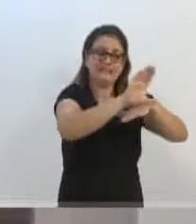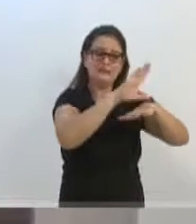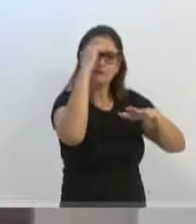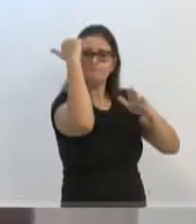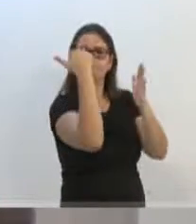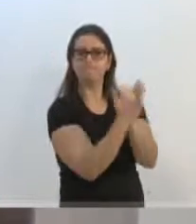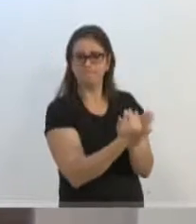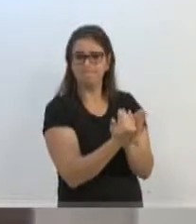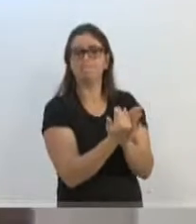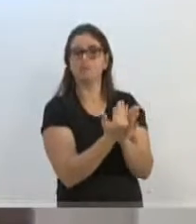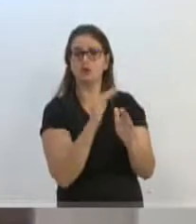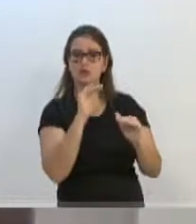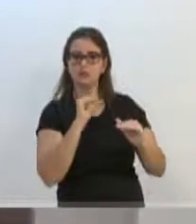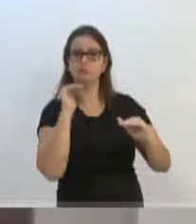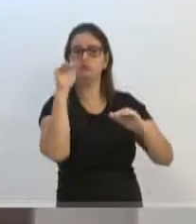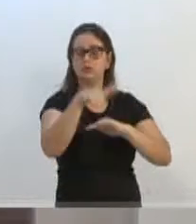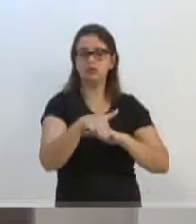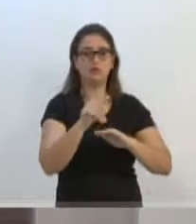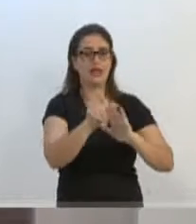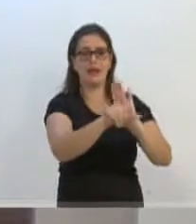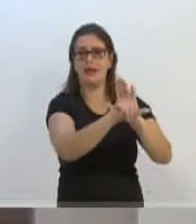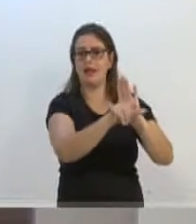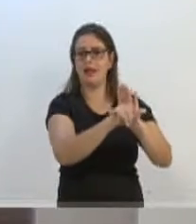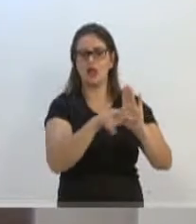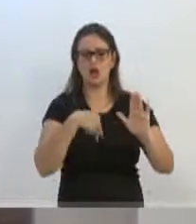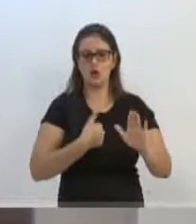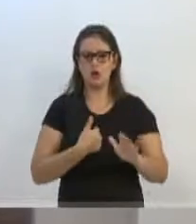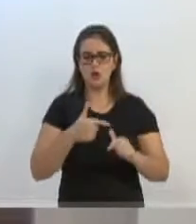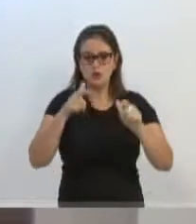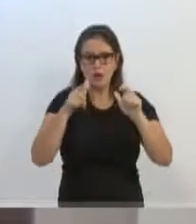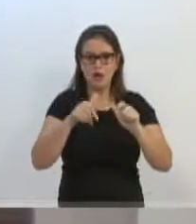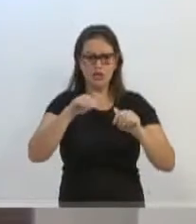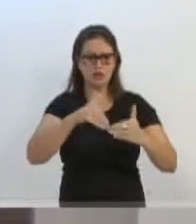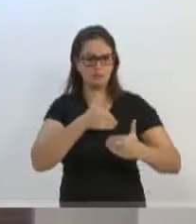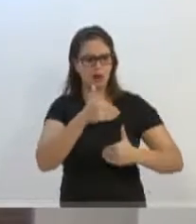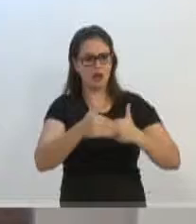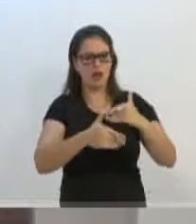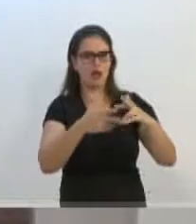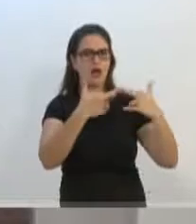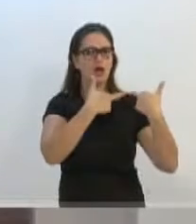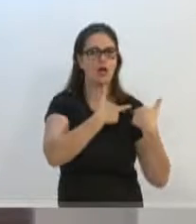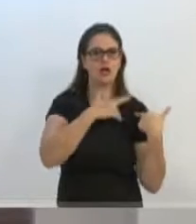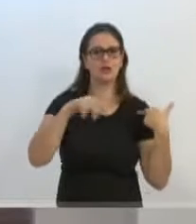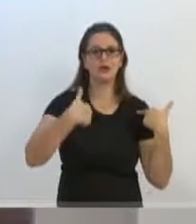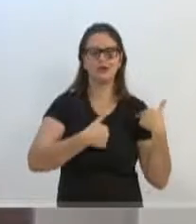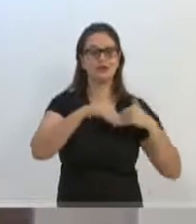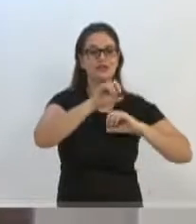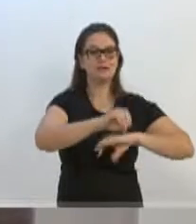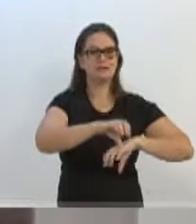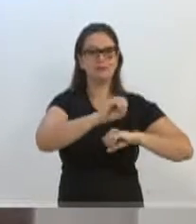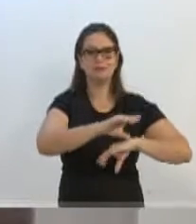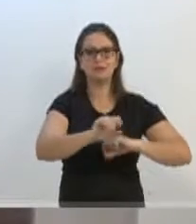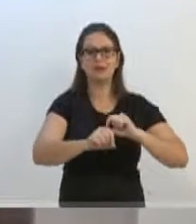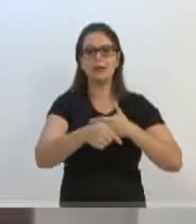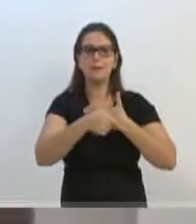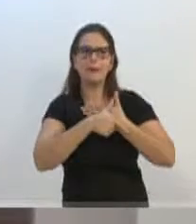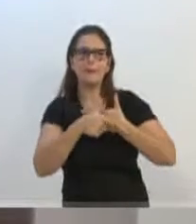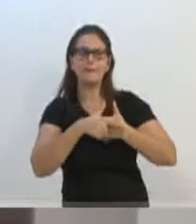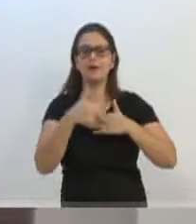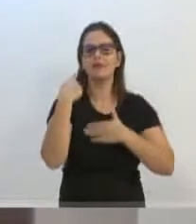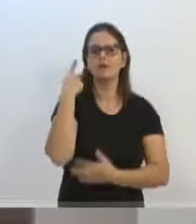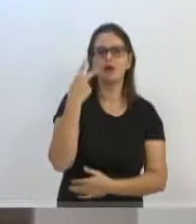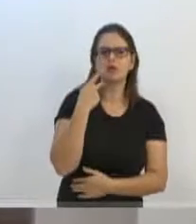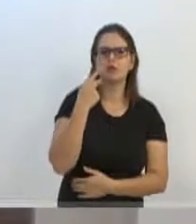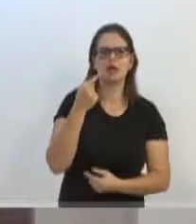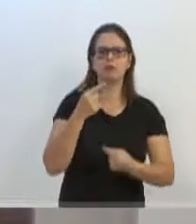E, quando nós passamos por cima da legislação, no lugar de nós avançarmos no processo, na responsabilidade nossa de educar o que é papel do vereador, ao